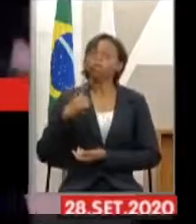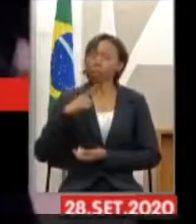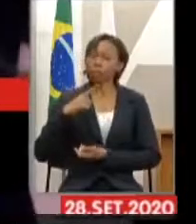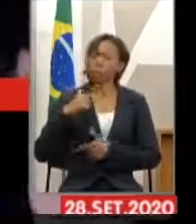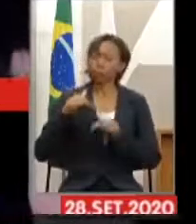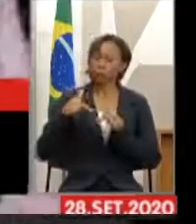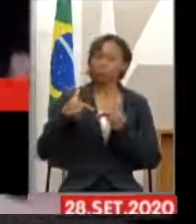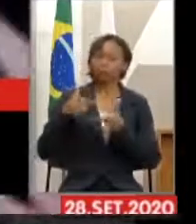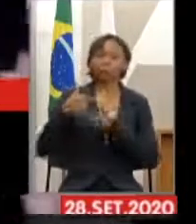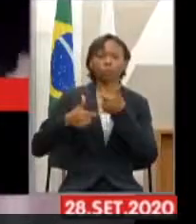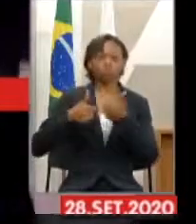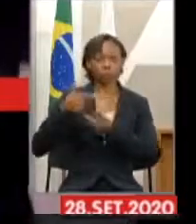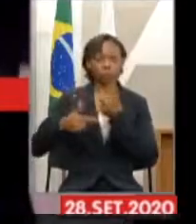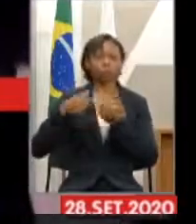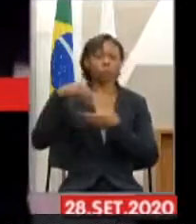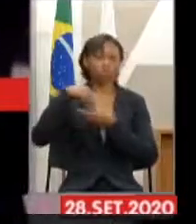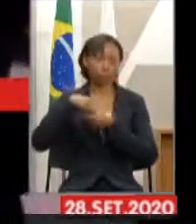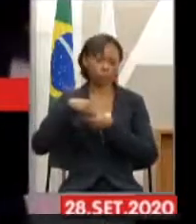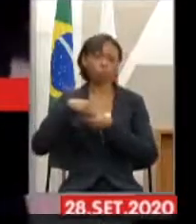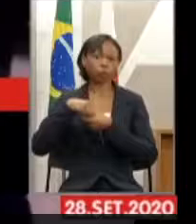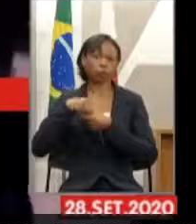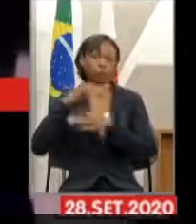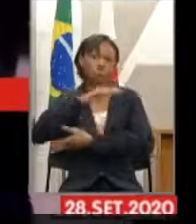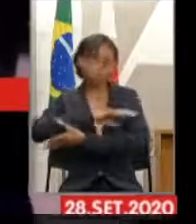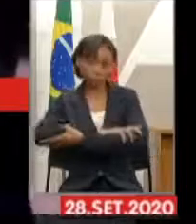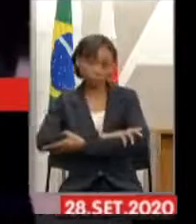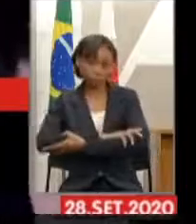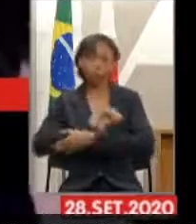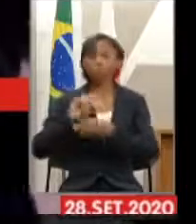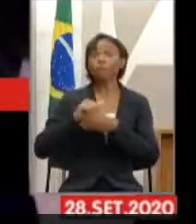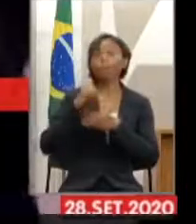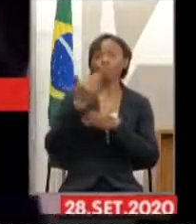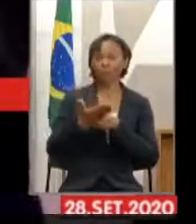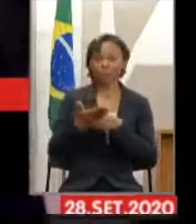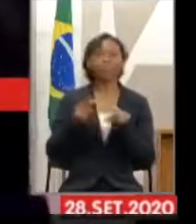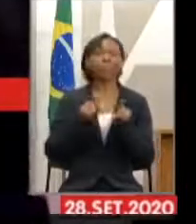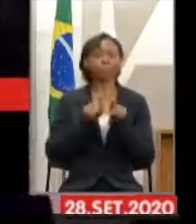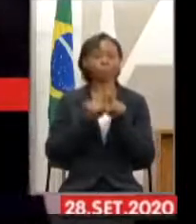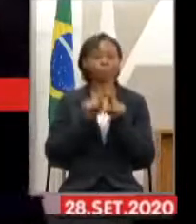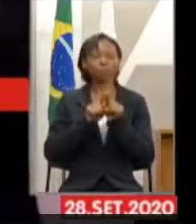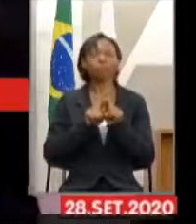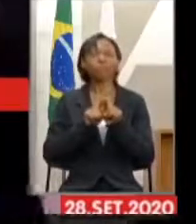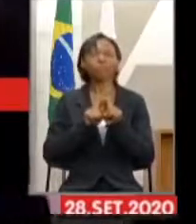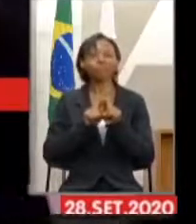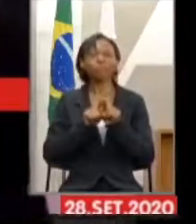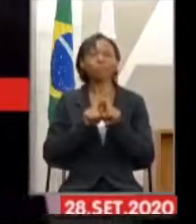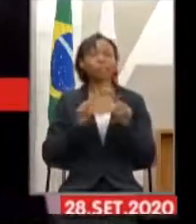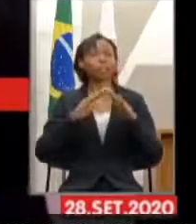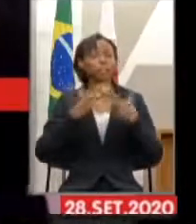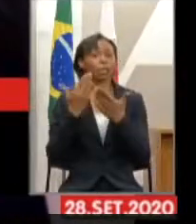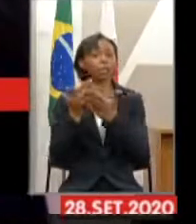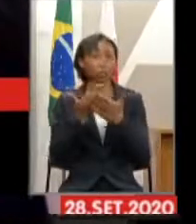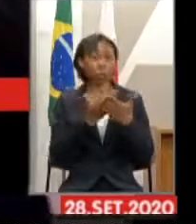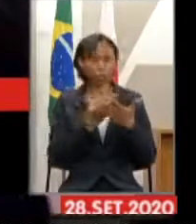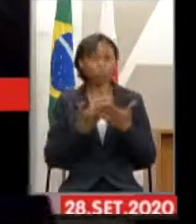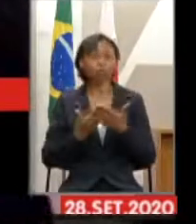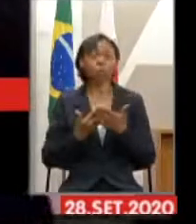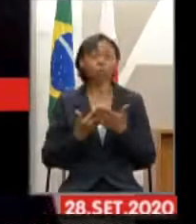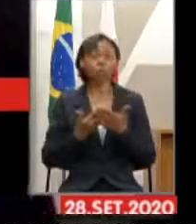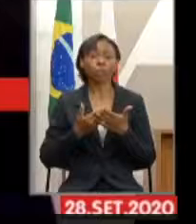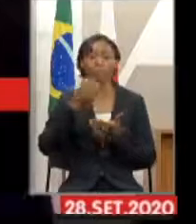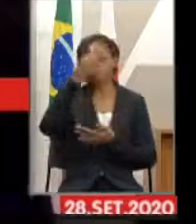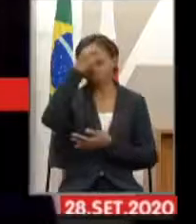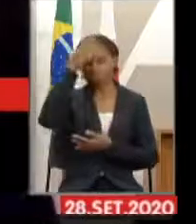internamente, as nossas ações também se estendem de forma externa. Nós estamos presentes nas escolas da Rede Municipal de